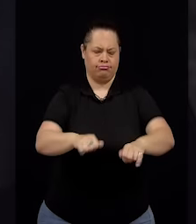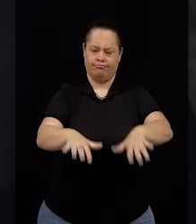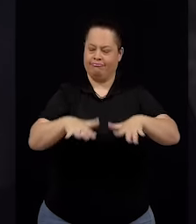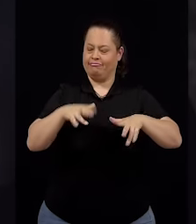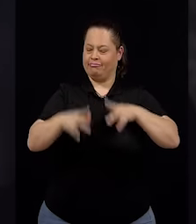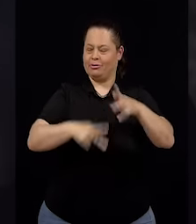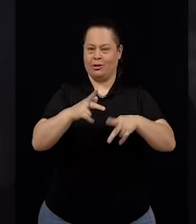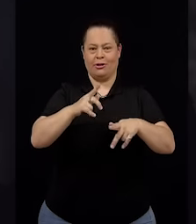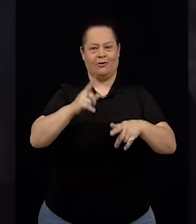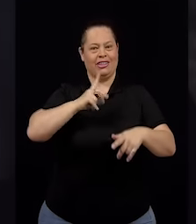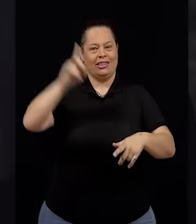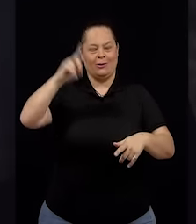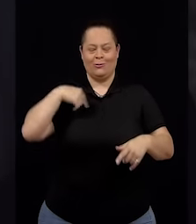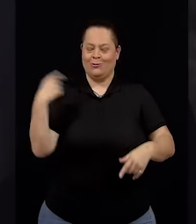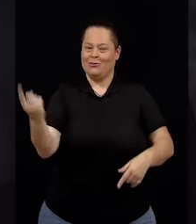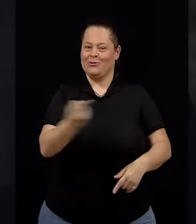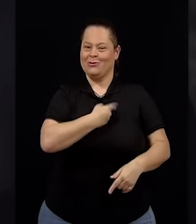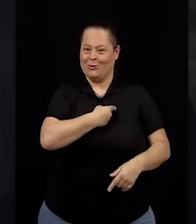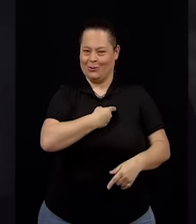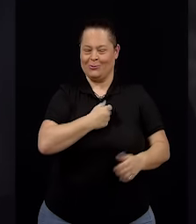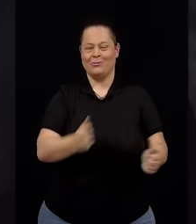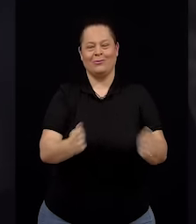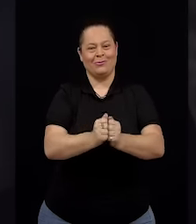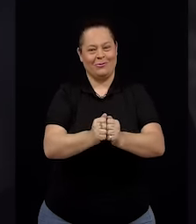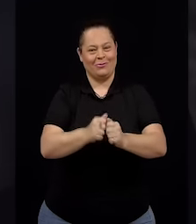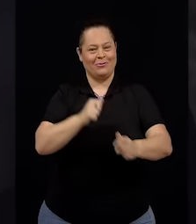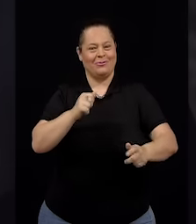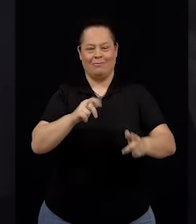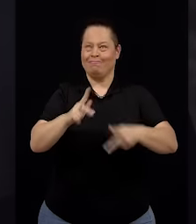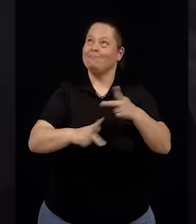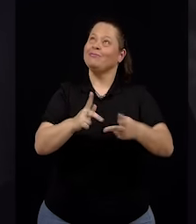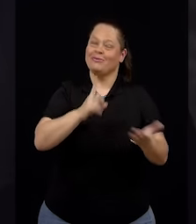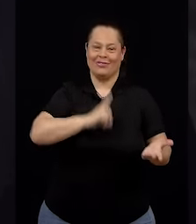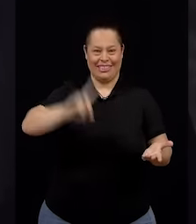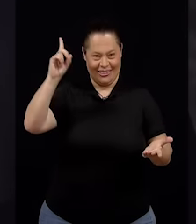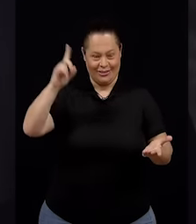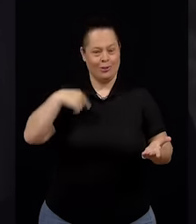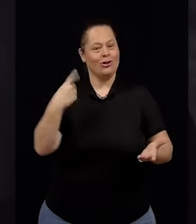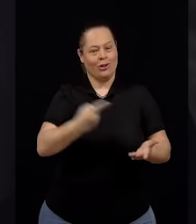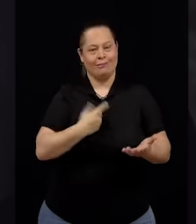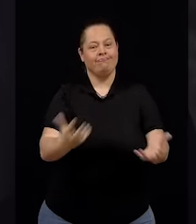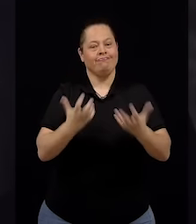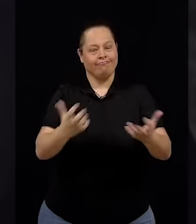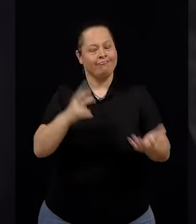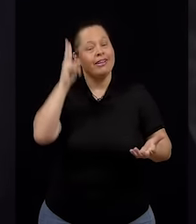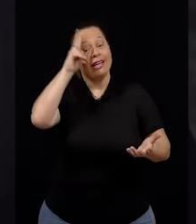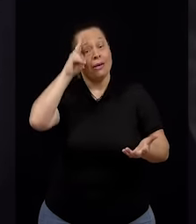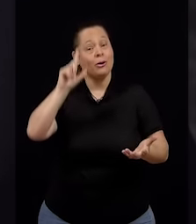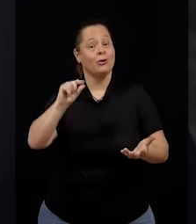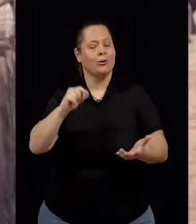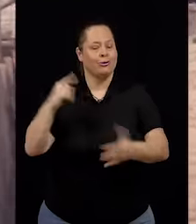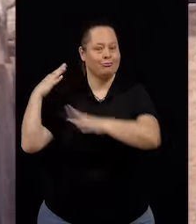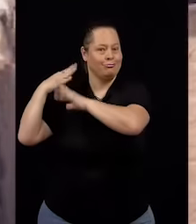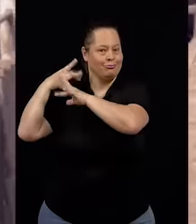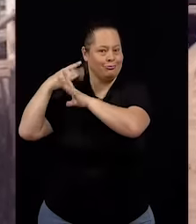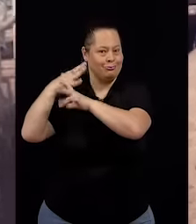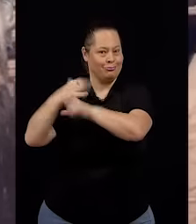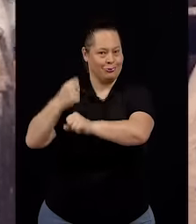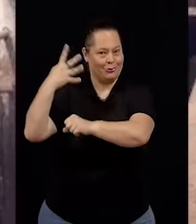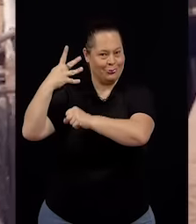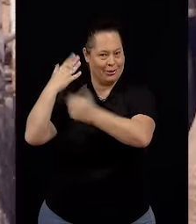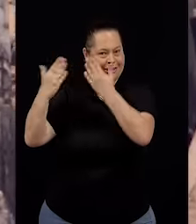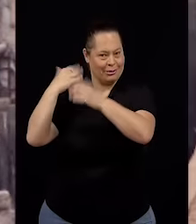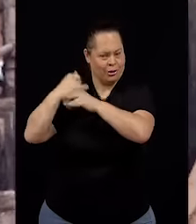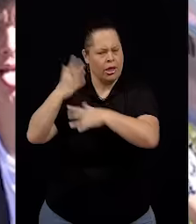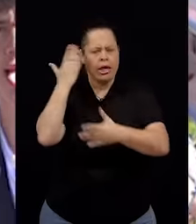nós todos, como povo de Deus, queremos rever, compreender melhor nossa caminhada